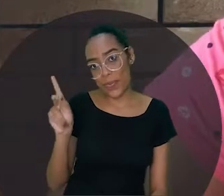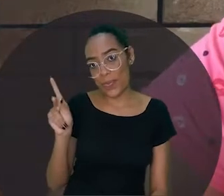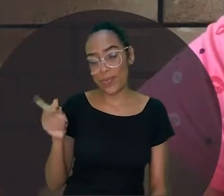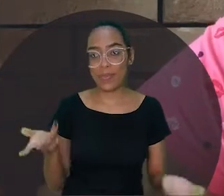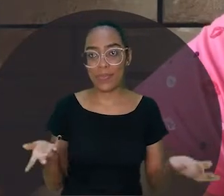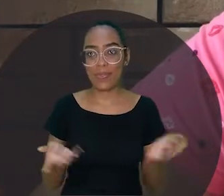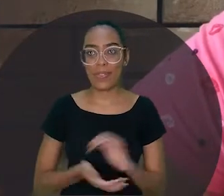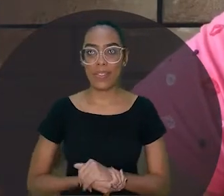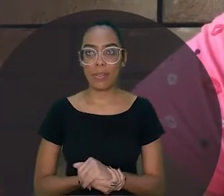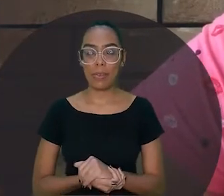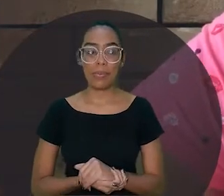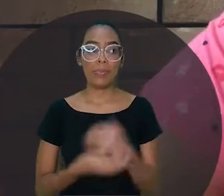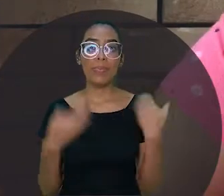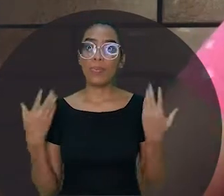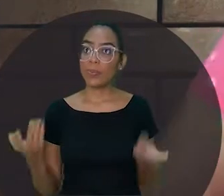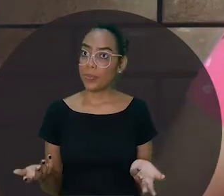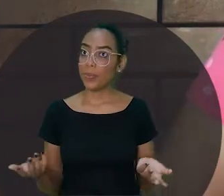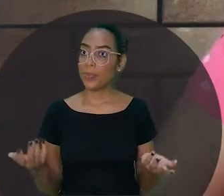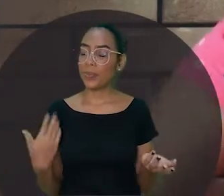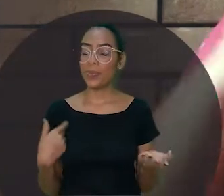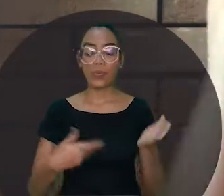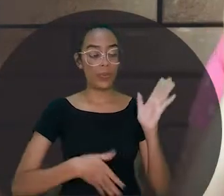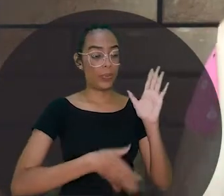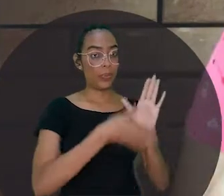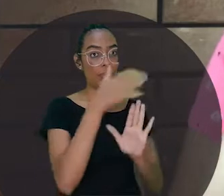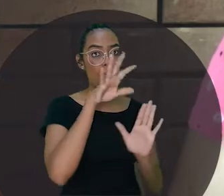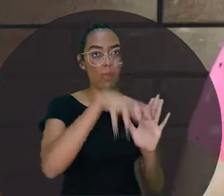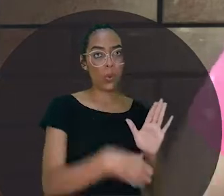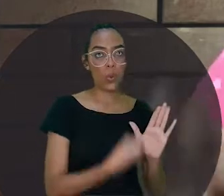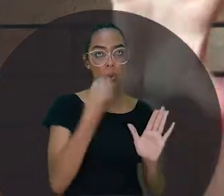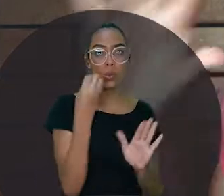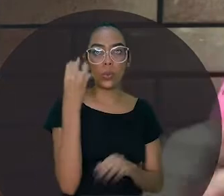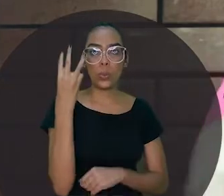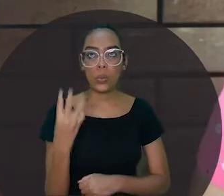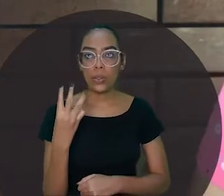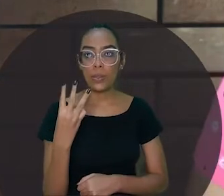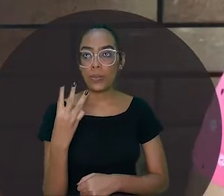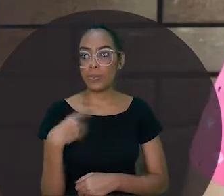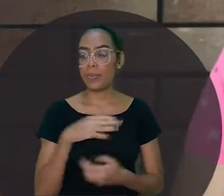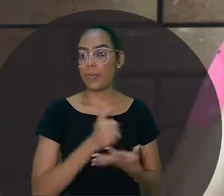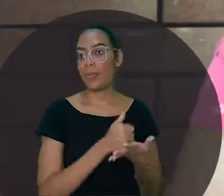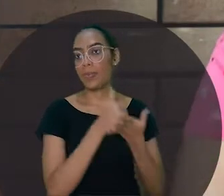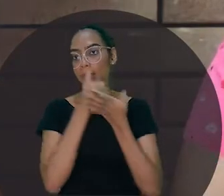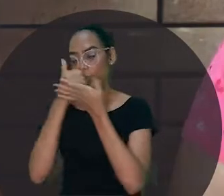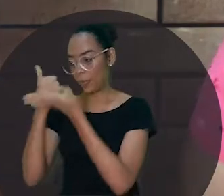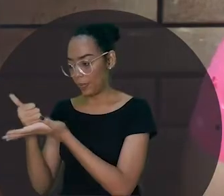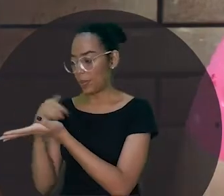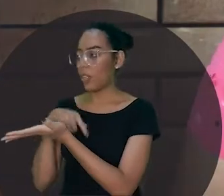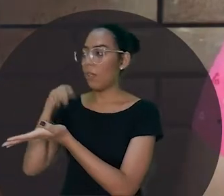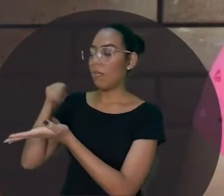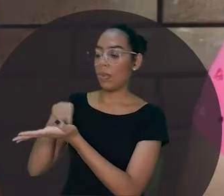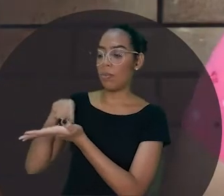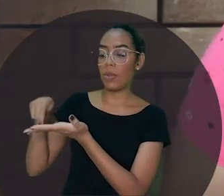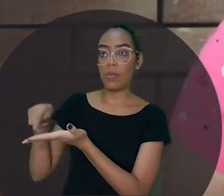responder depois. Mas, olha, ele, então, pegou os três ovos lá e levou pro criador.